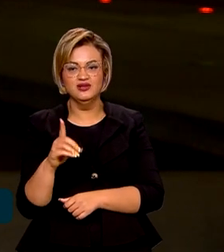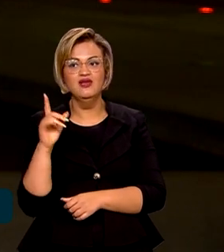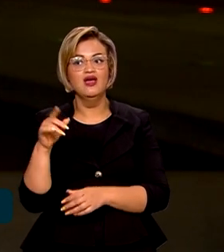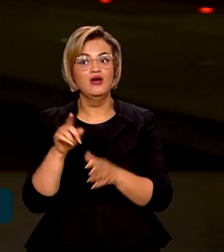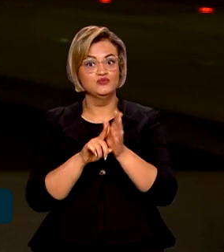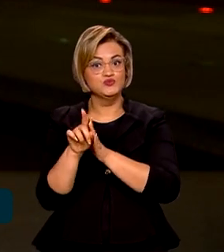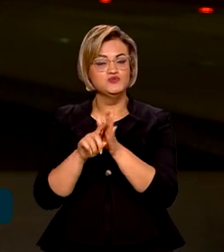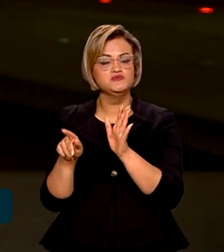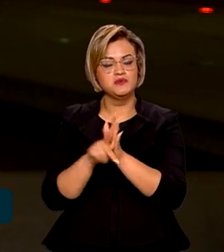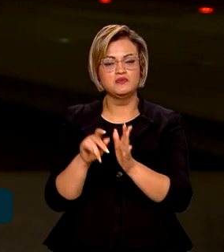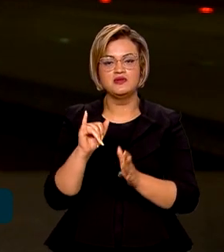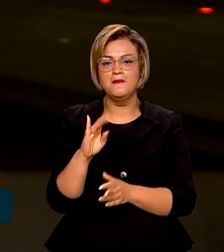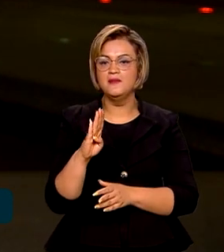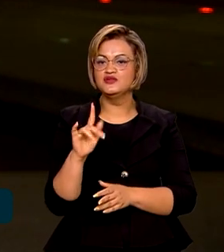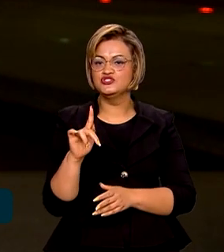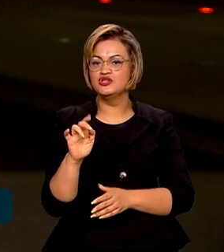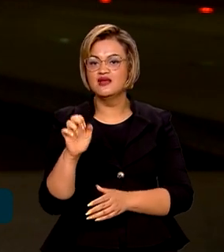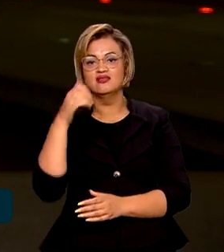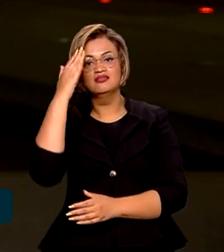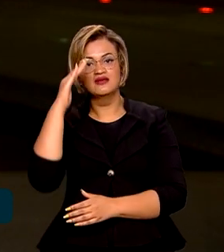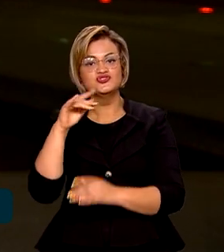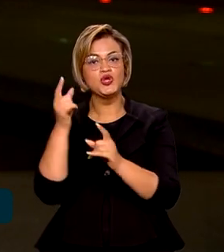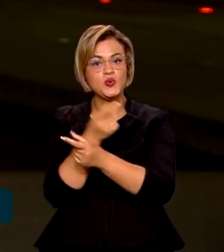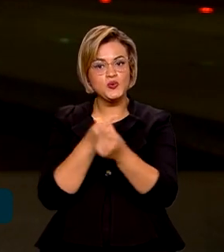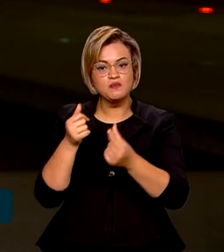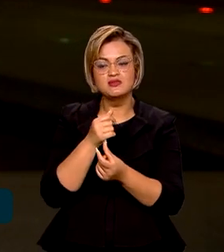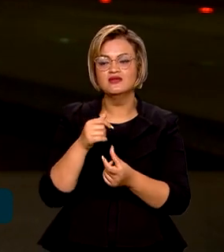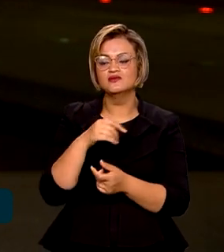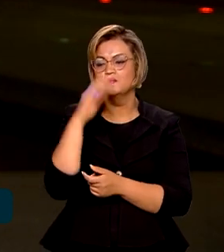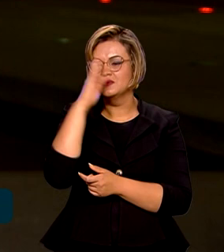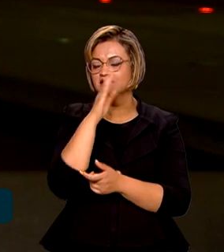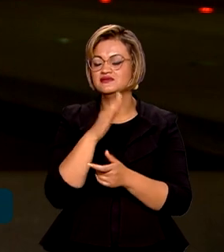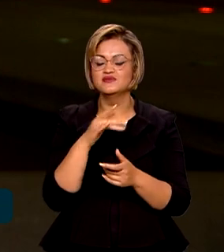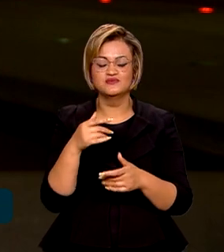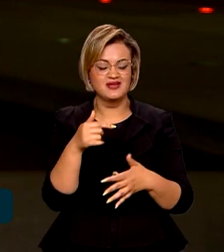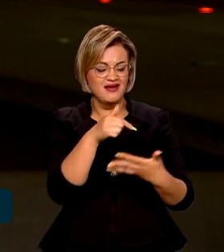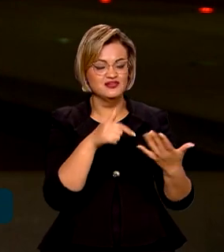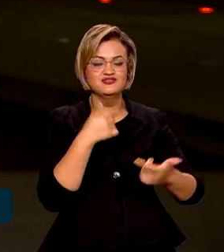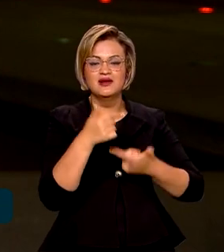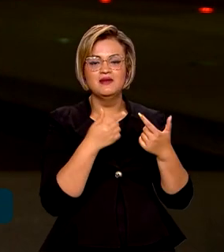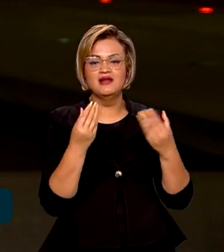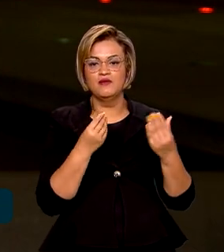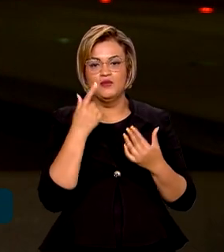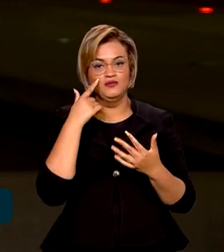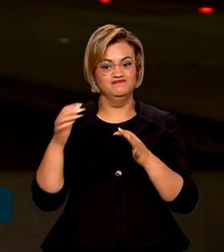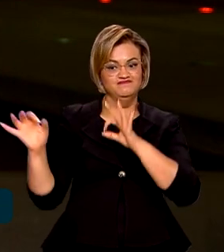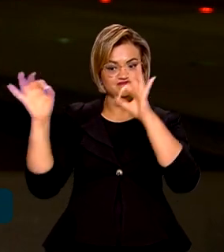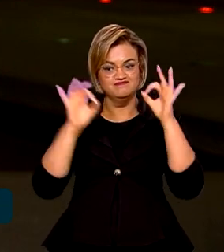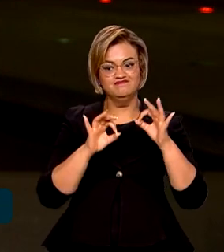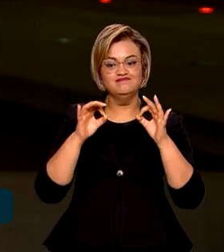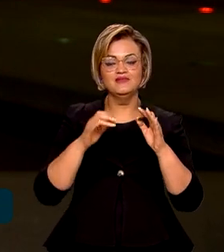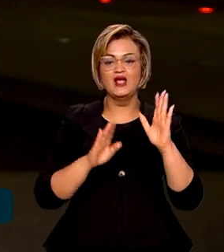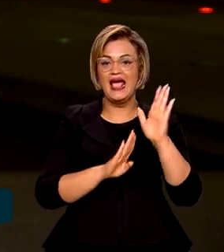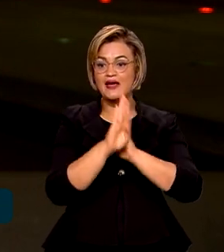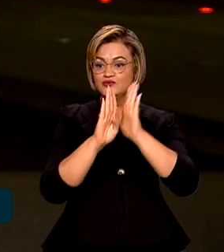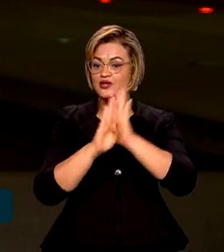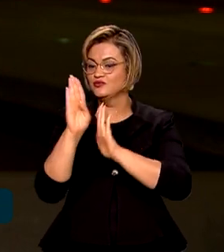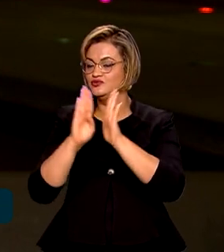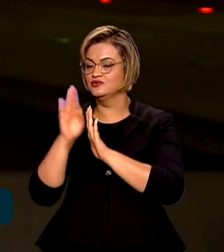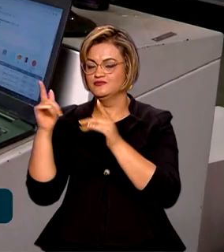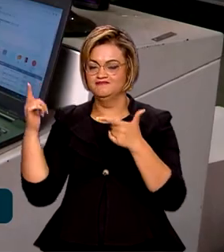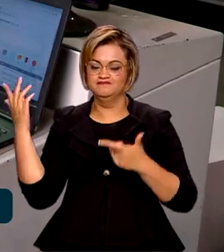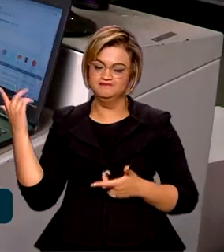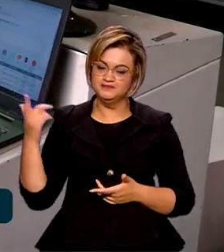IBGE, ajudam a entender a economia e o mercado de trabalho brasileiro. Vamos ver na reportagem outros recortes da pesquisa.